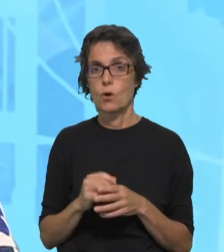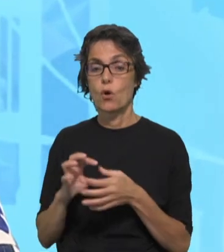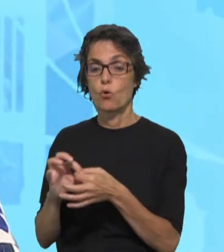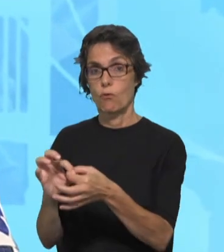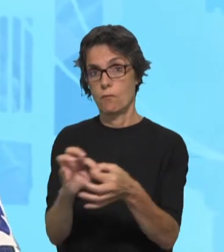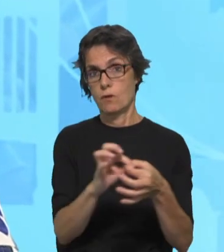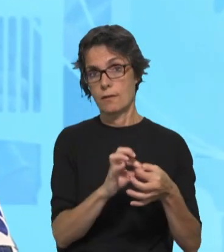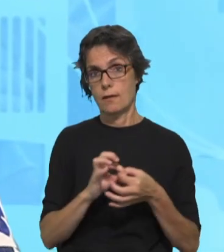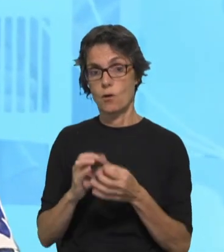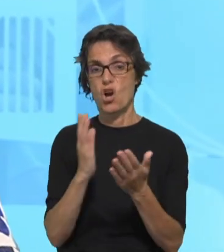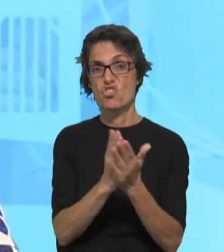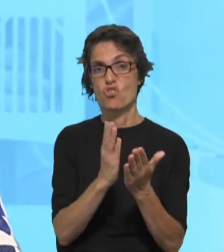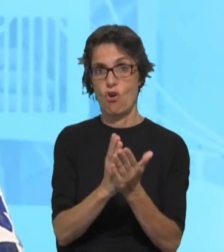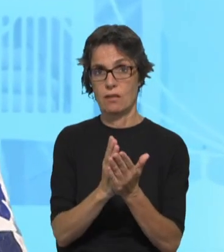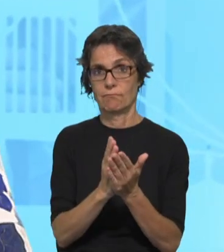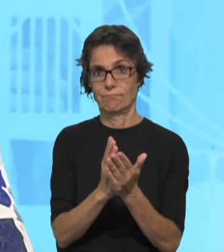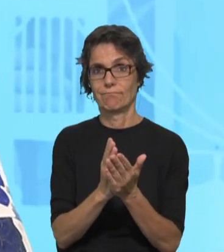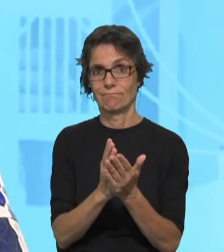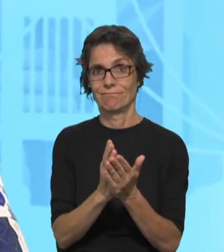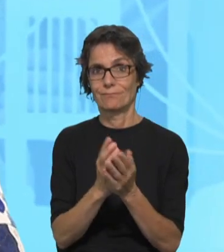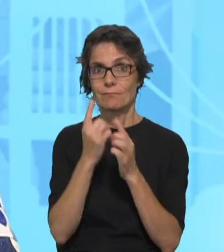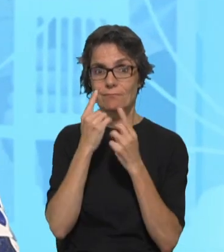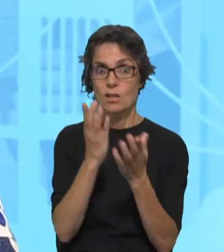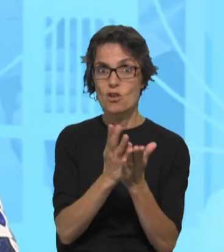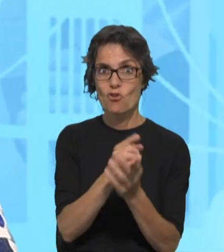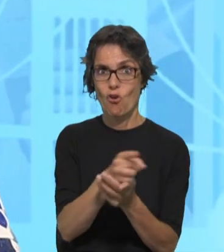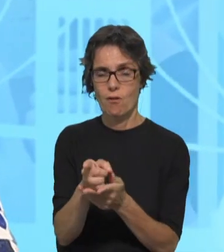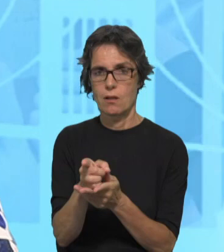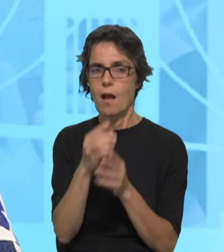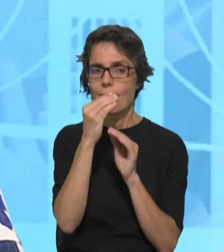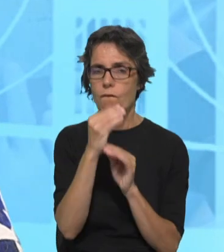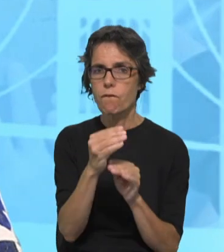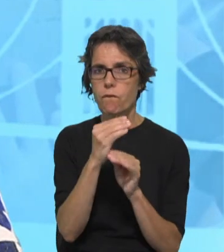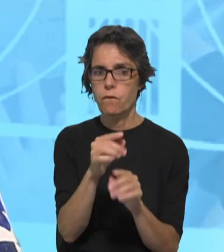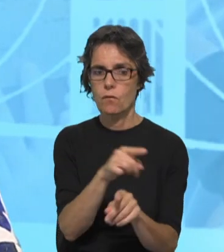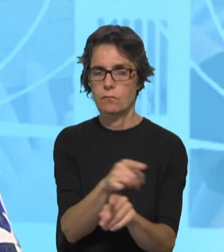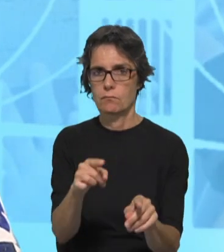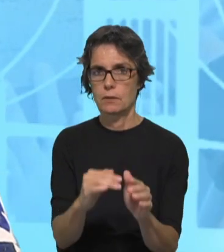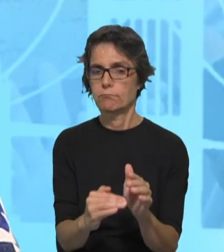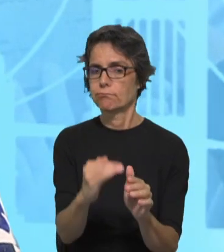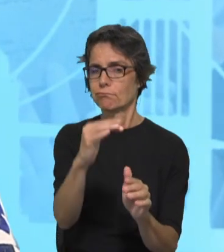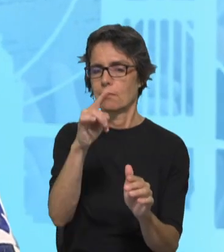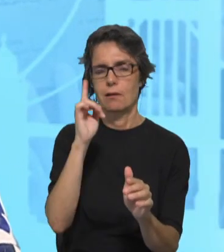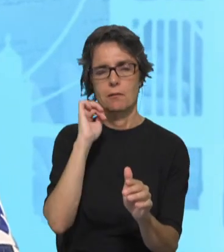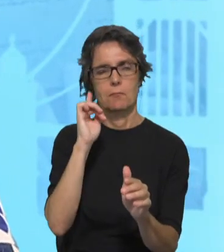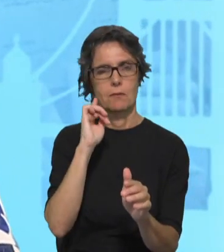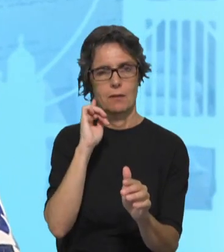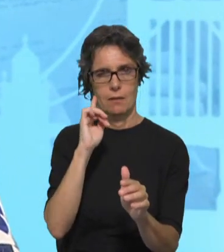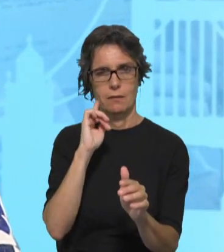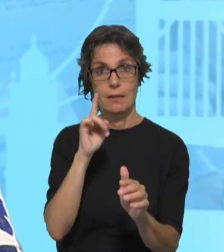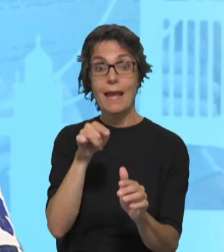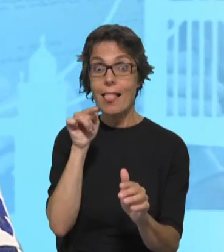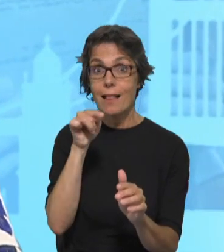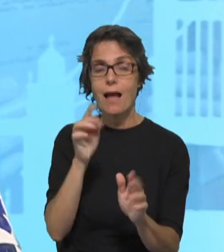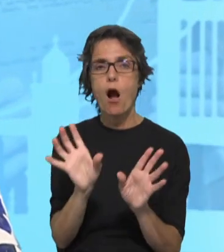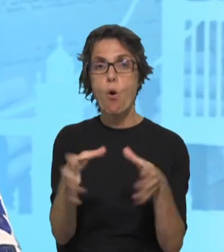com escolas e a ação em escolas, porque o plano da formação é importante. E aí temos mesmo um grupo,